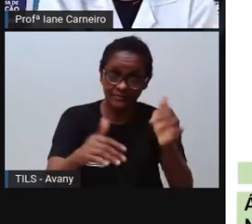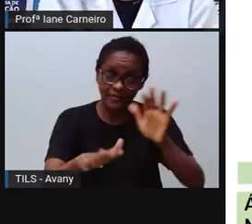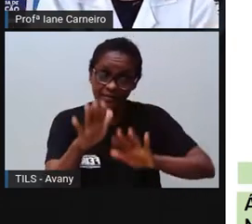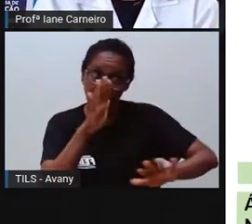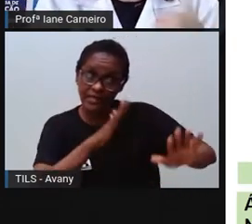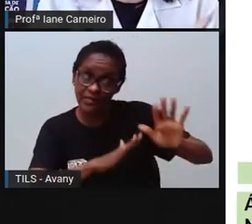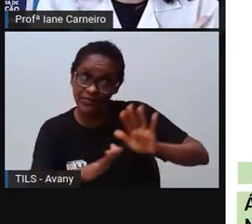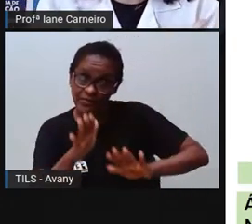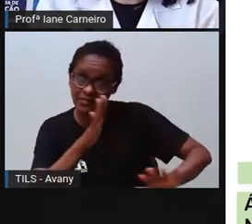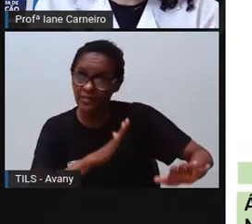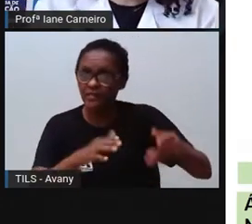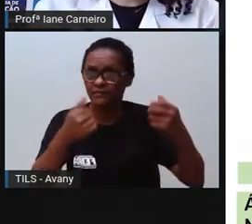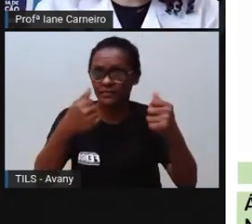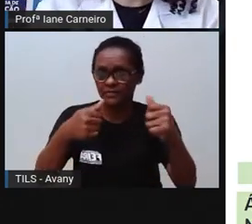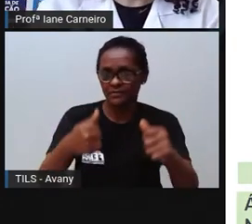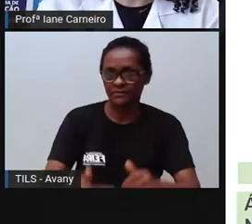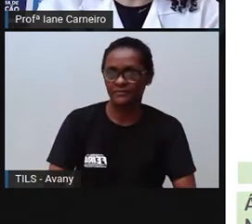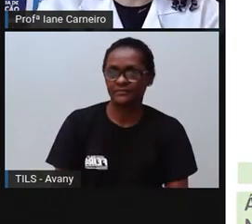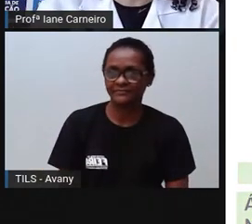combinado? Então, vamos lá?